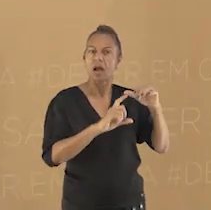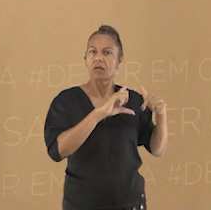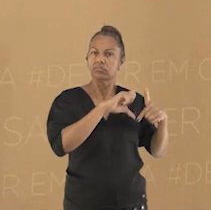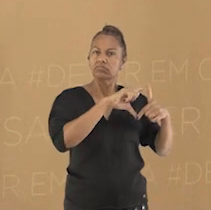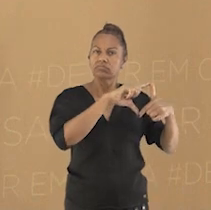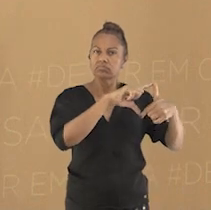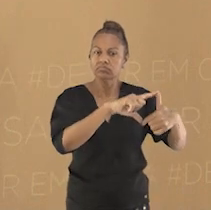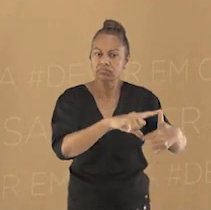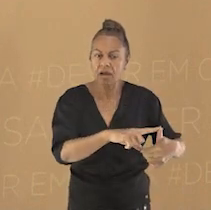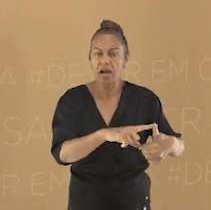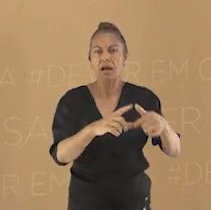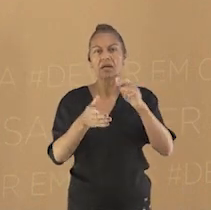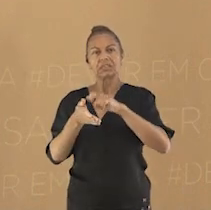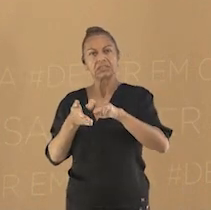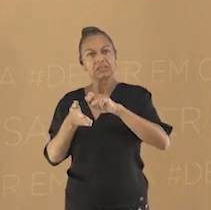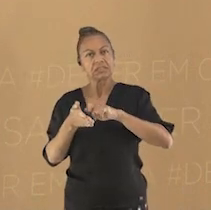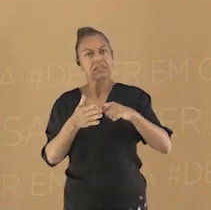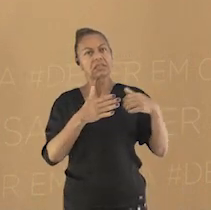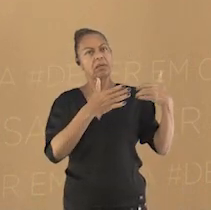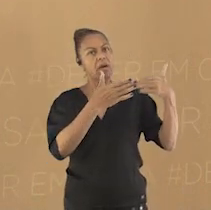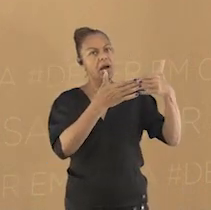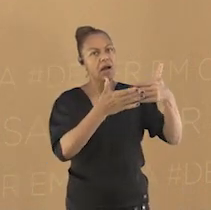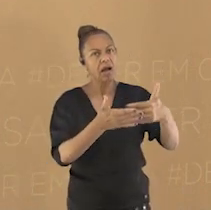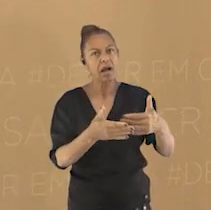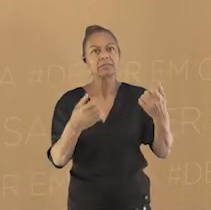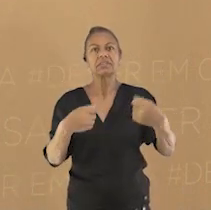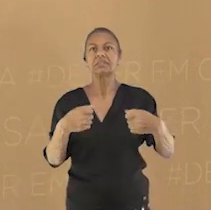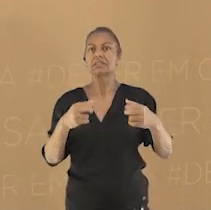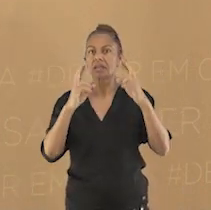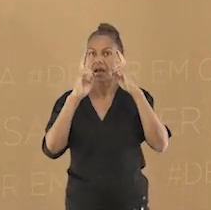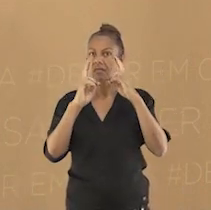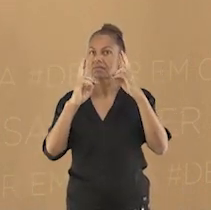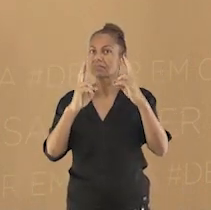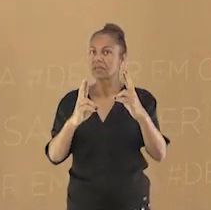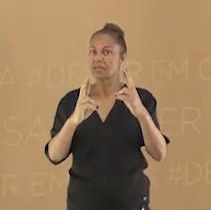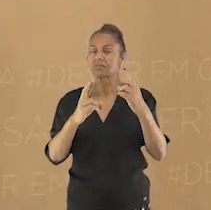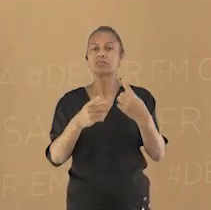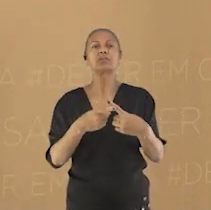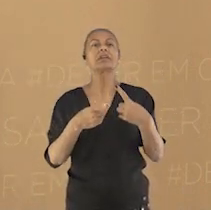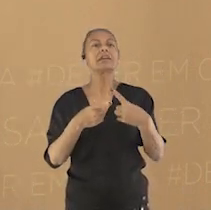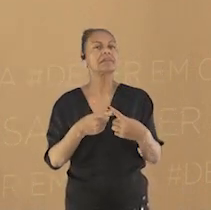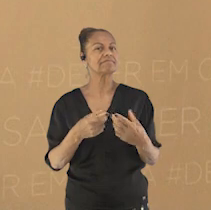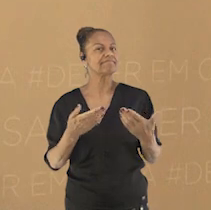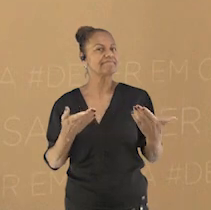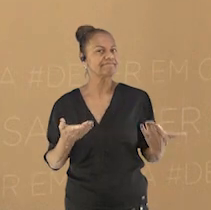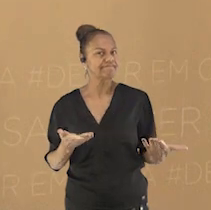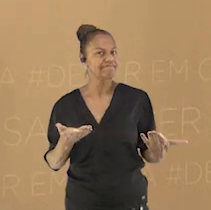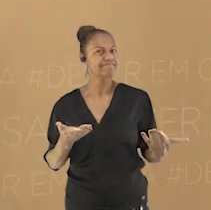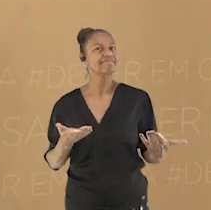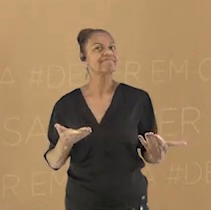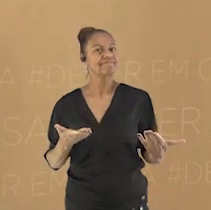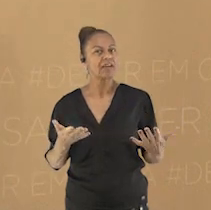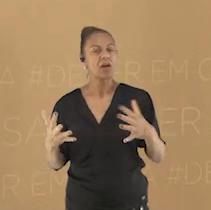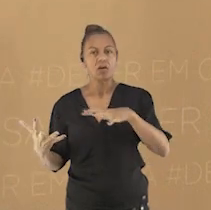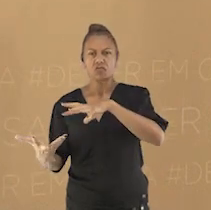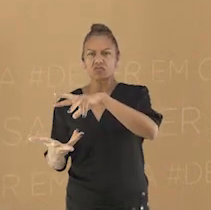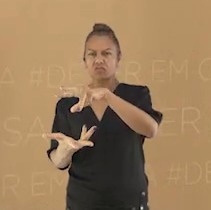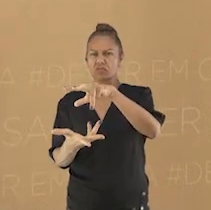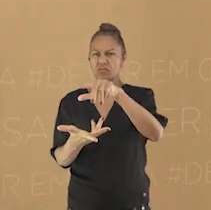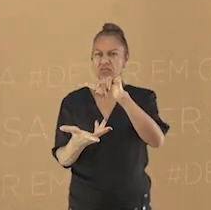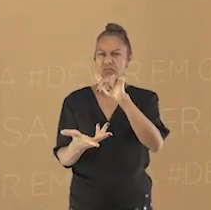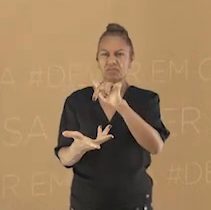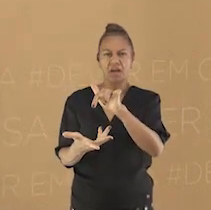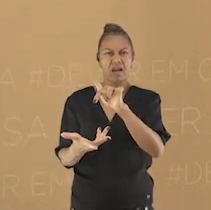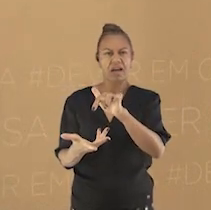culturas e religiões, o mundo pode ser entendido de formas variadas. Por isso, existem distintas narrativas sagradas,